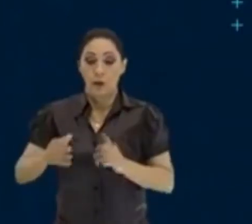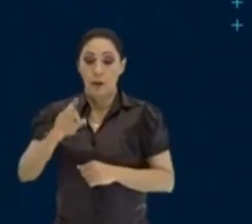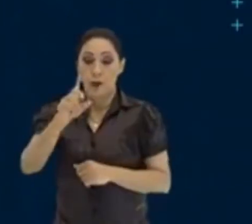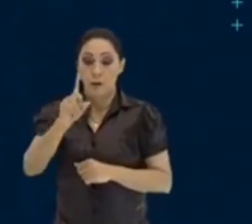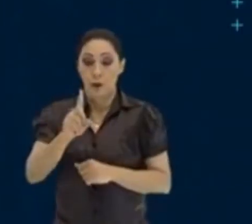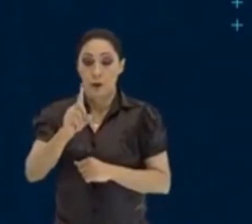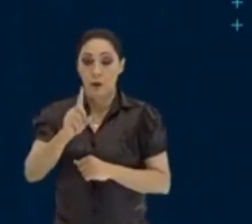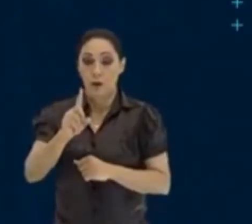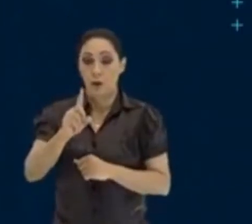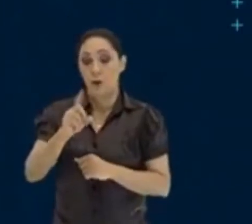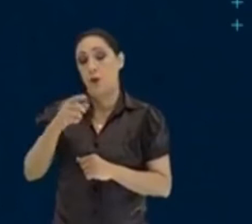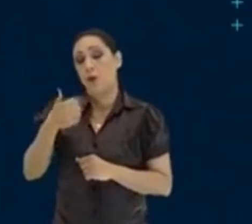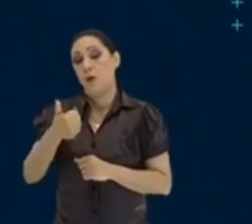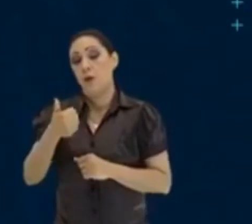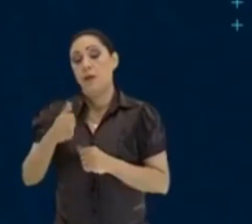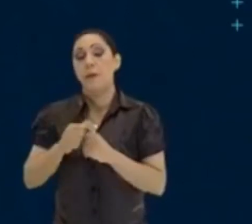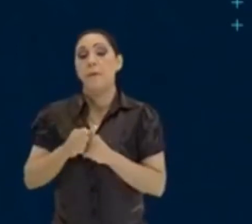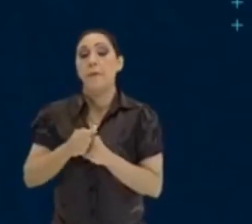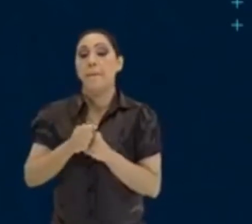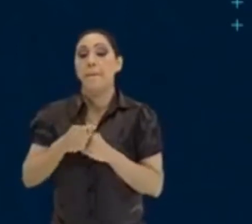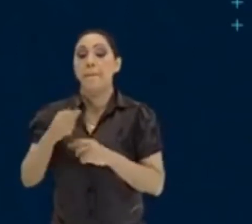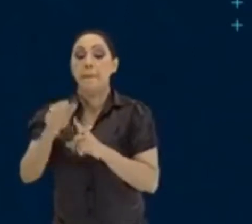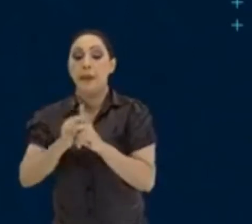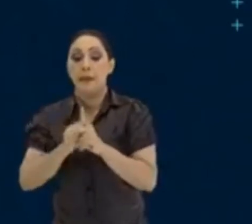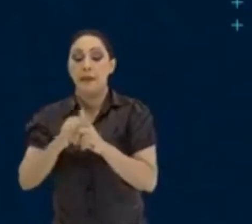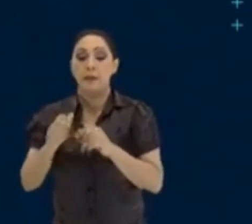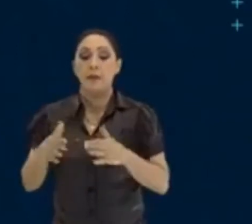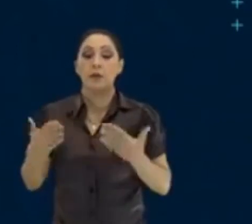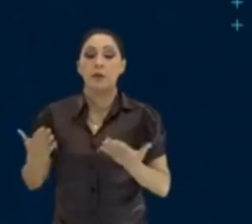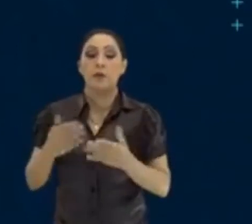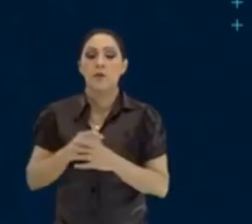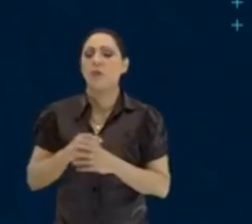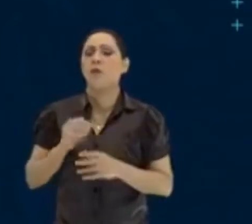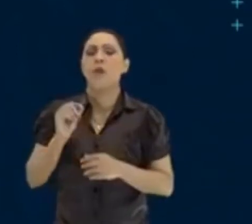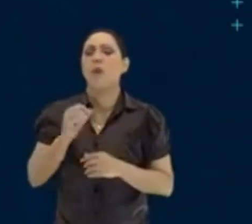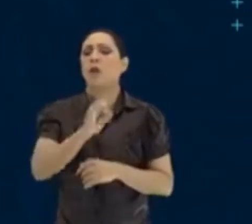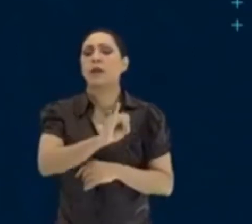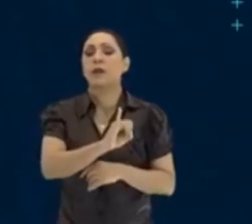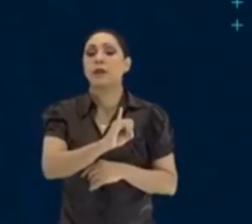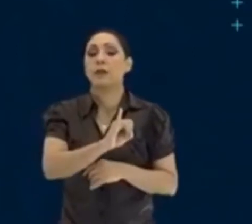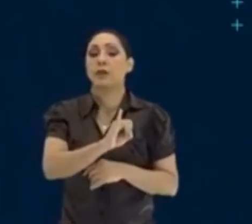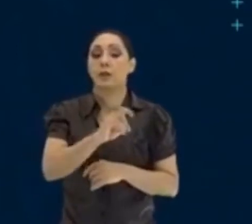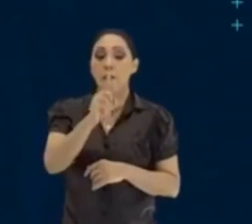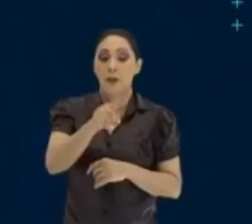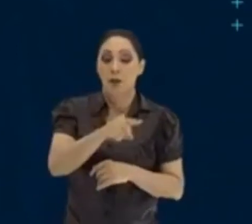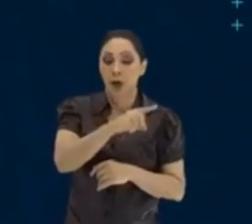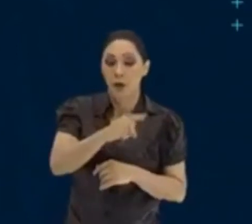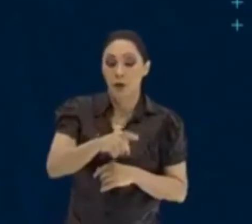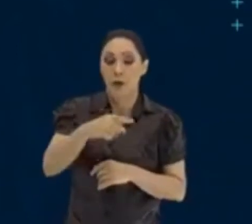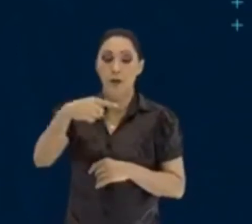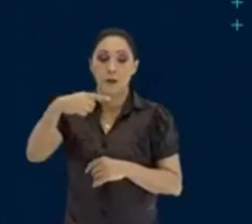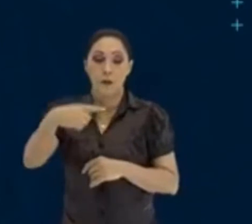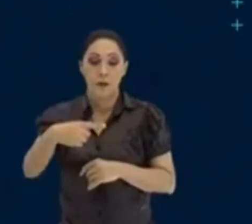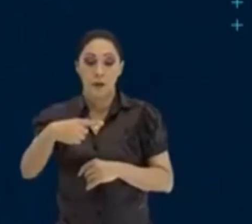taxa? Ele quer saber ao mês. Quanto é vai ser essa taxa aqui, ó? X em 1